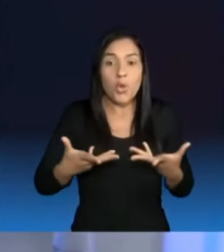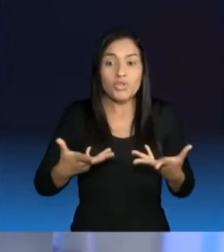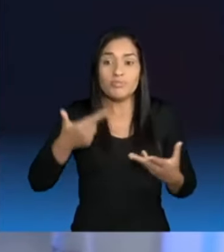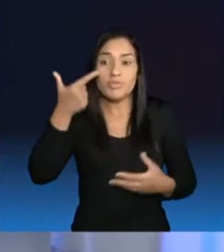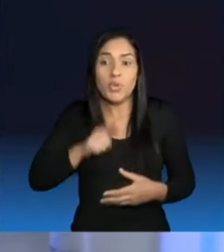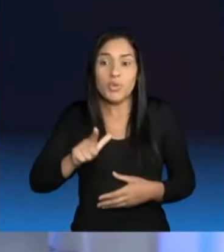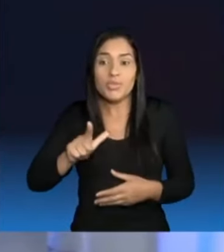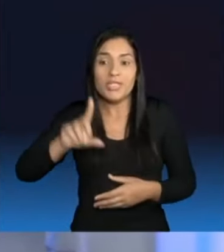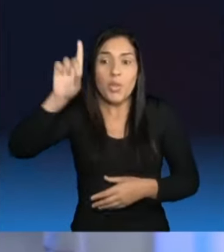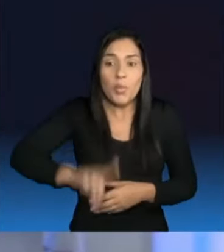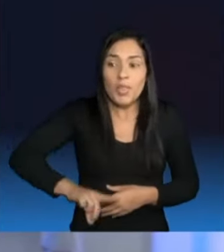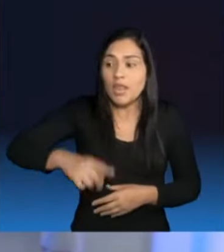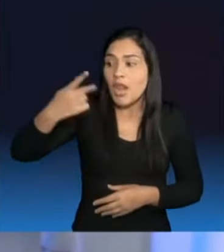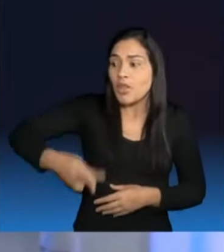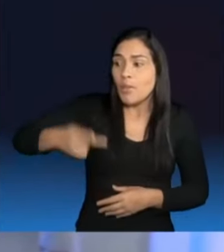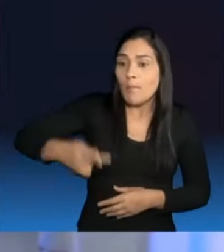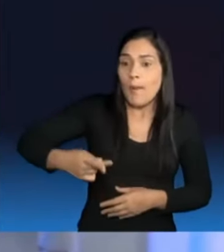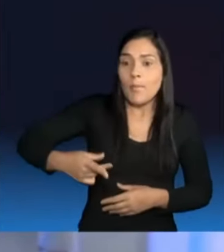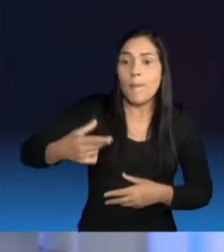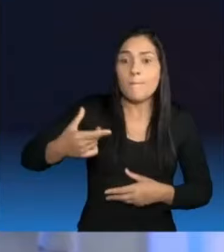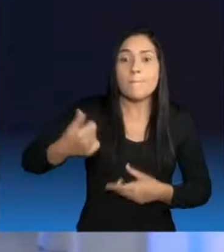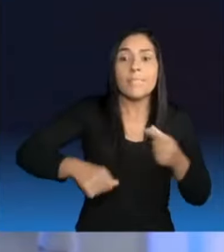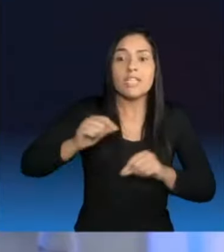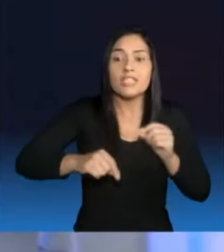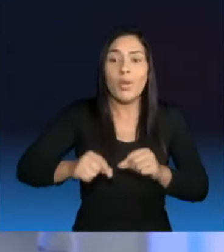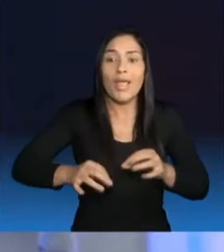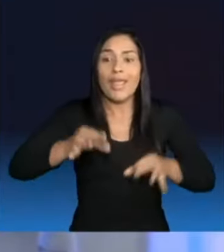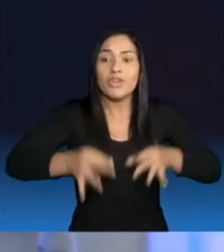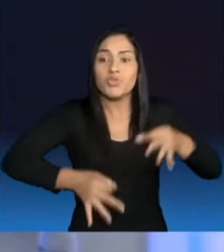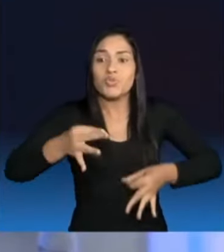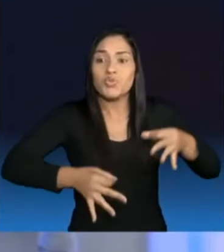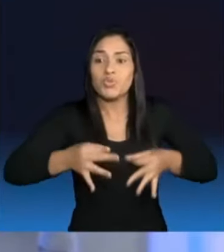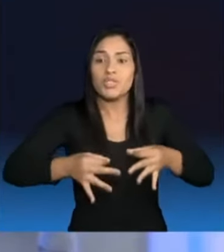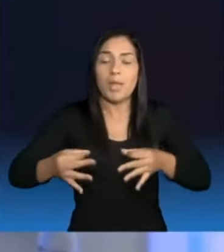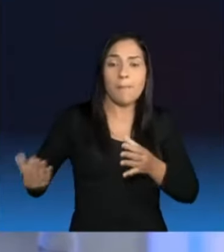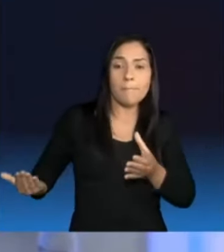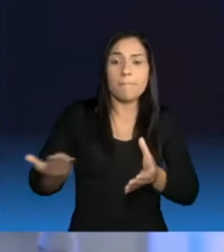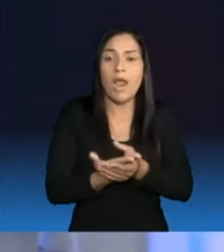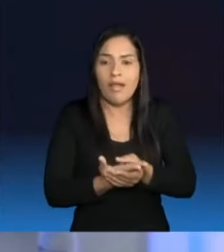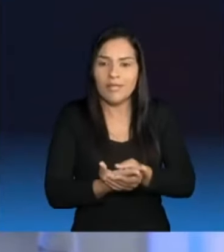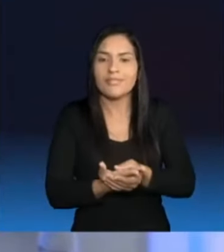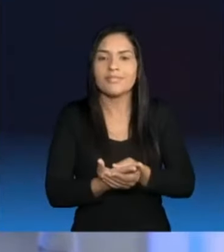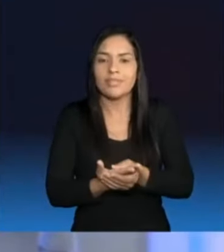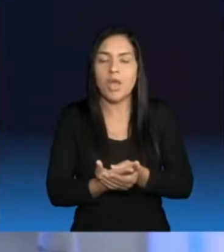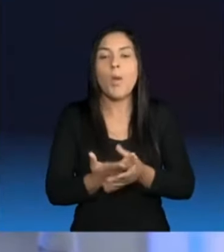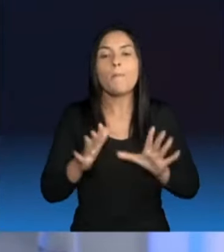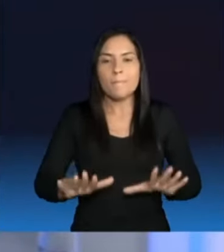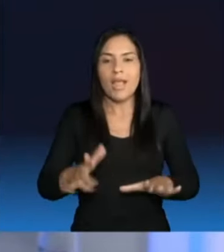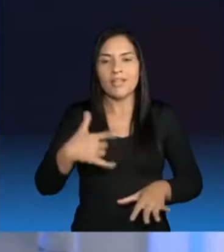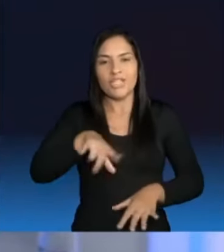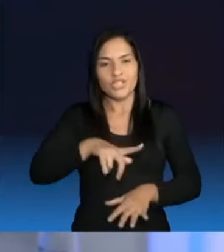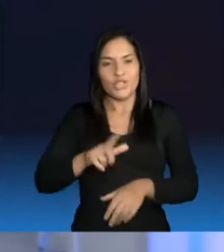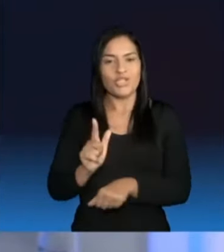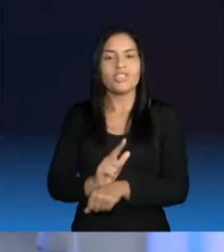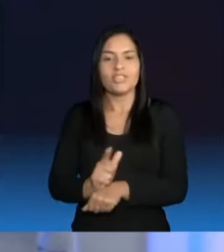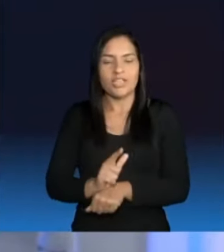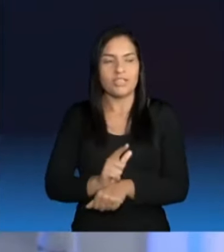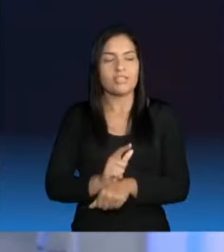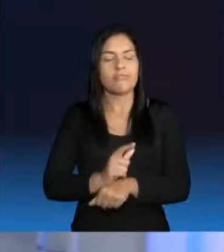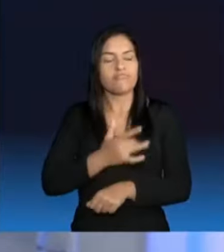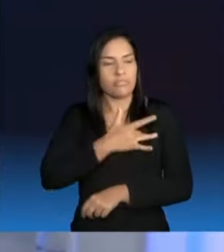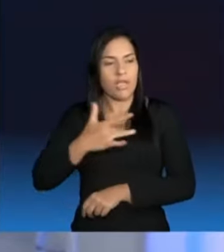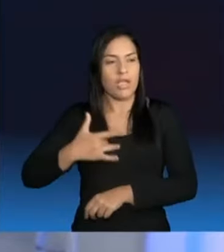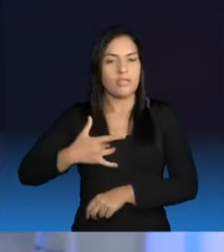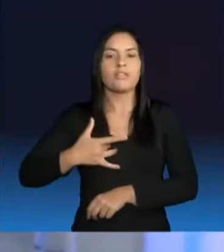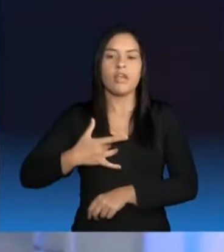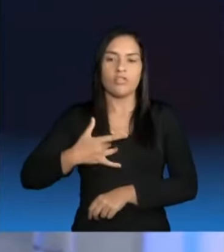é seu. Há anos não existe um reajuste que seja compatível com o que é previsto em lei. Mas na nossa gestão, saúde pública vai ser levada a